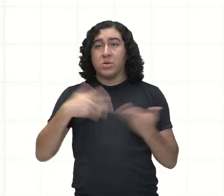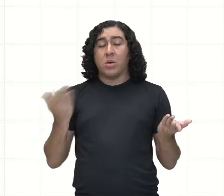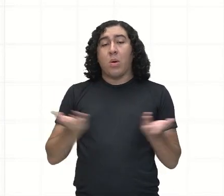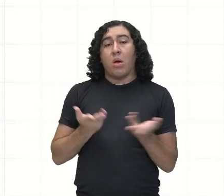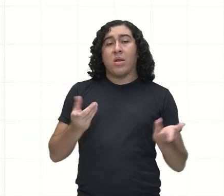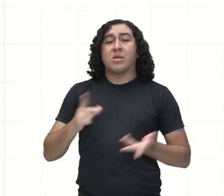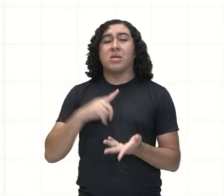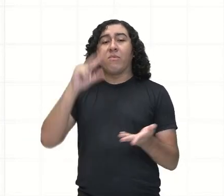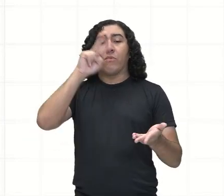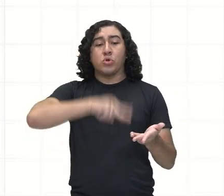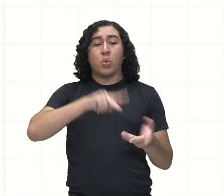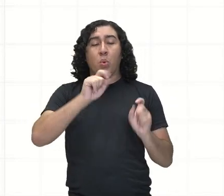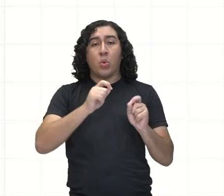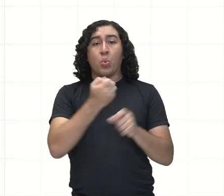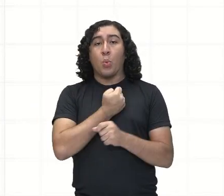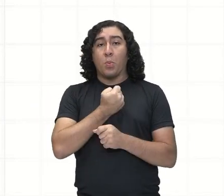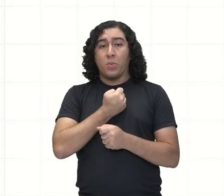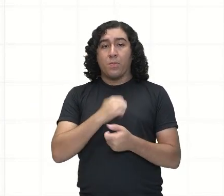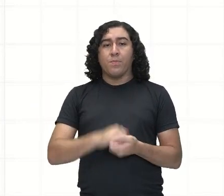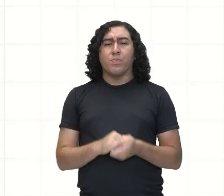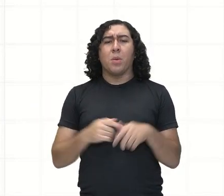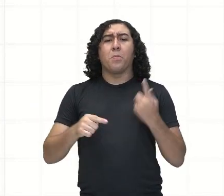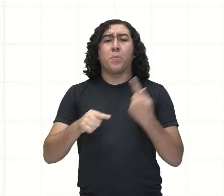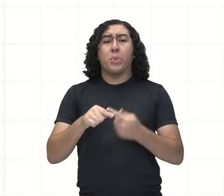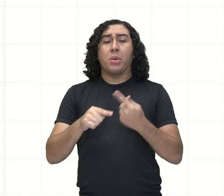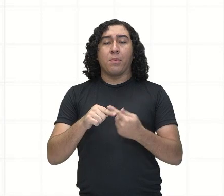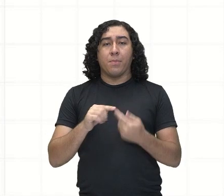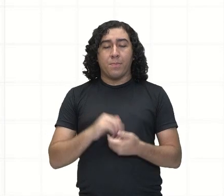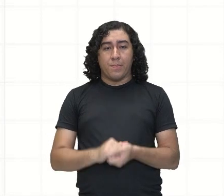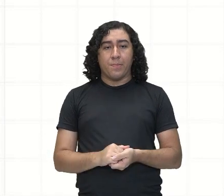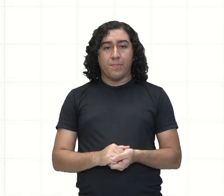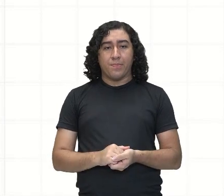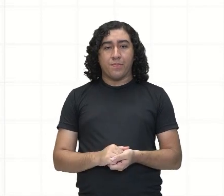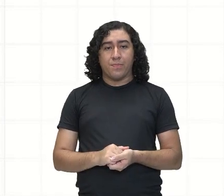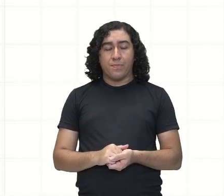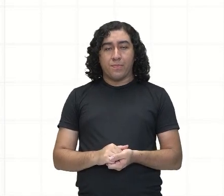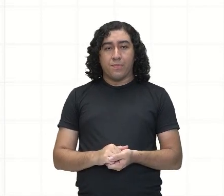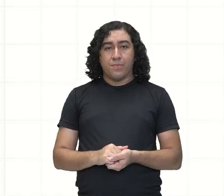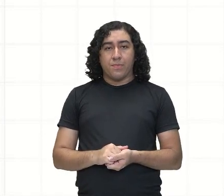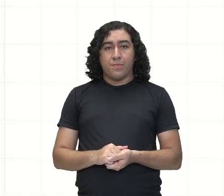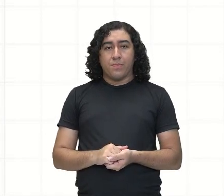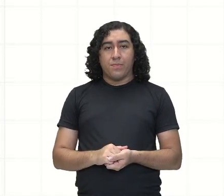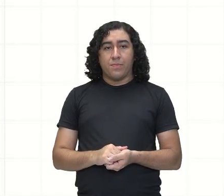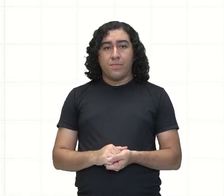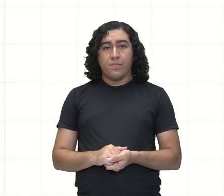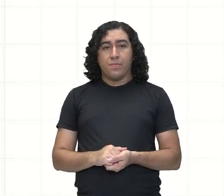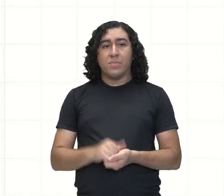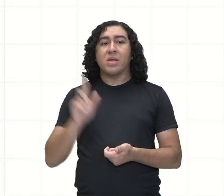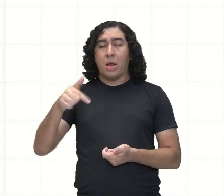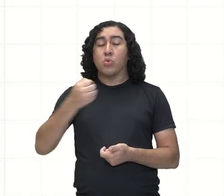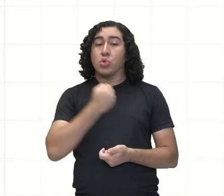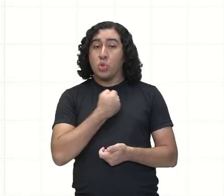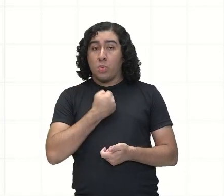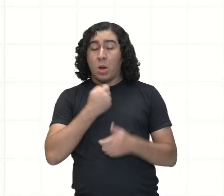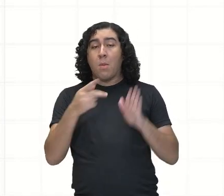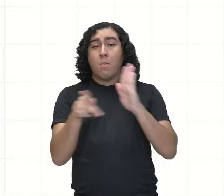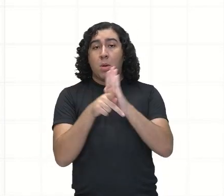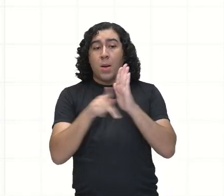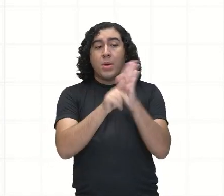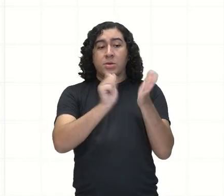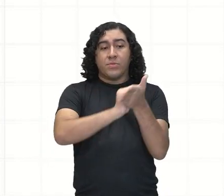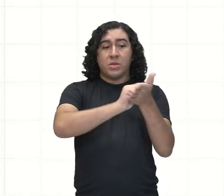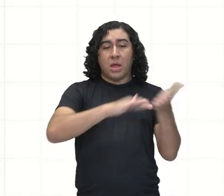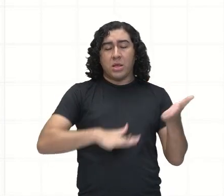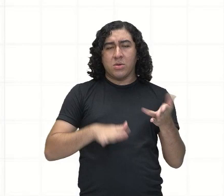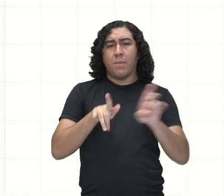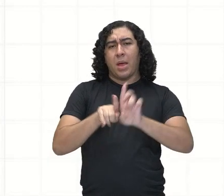uma olhada nos números. Por quê? Porque serão os dados, né, do problema. Agora, é